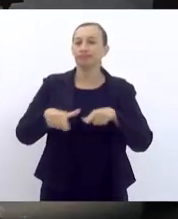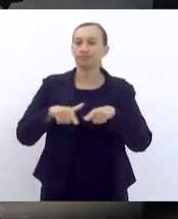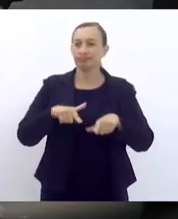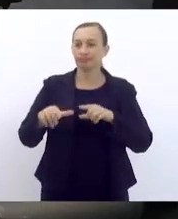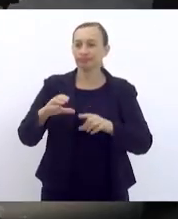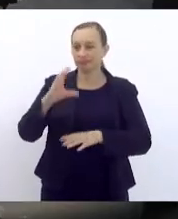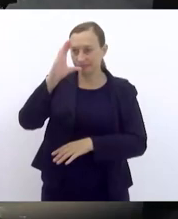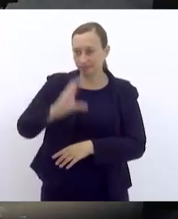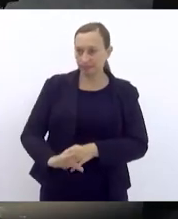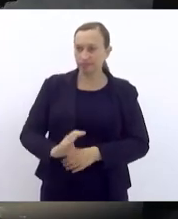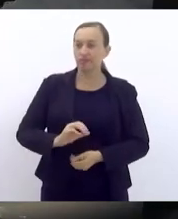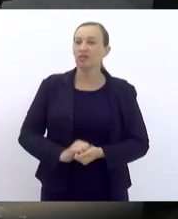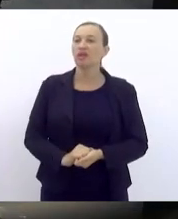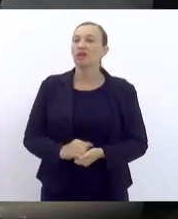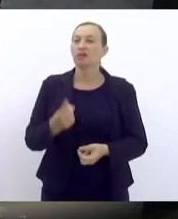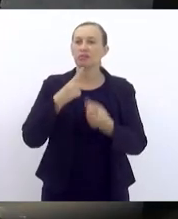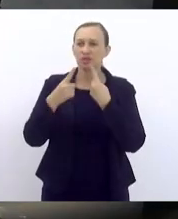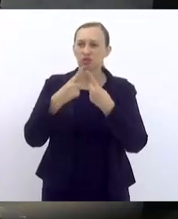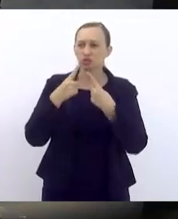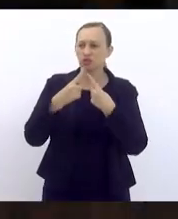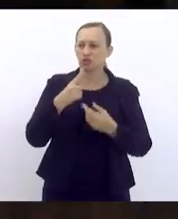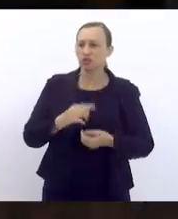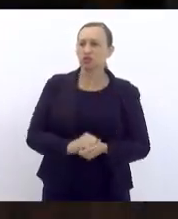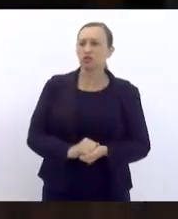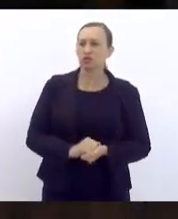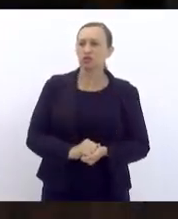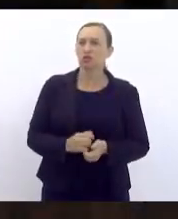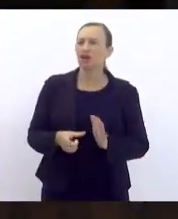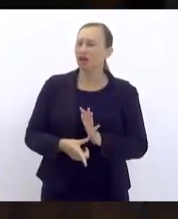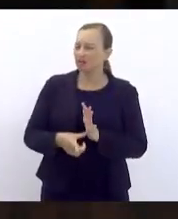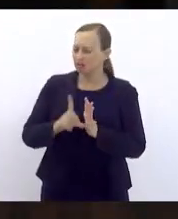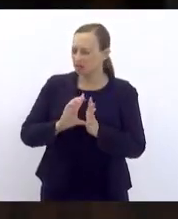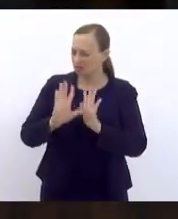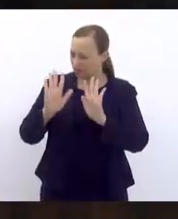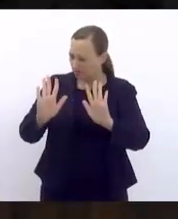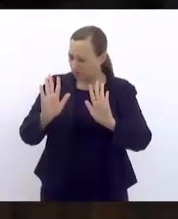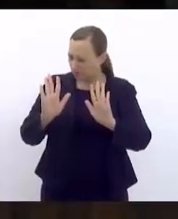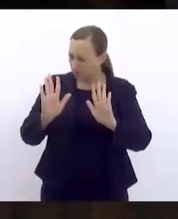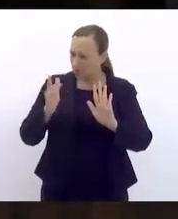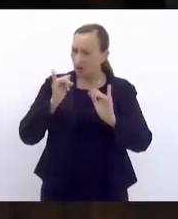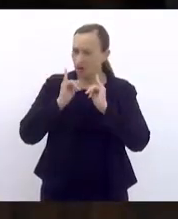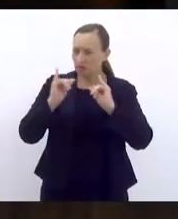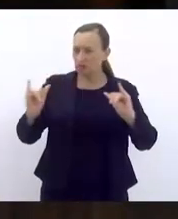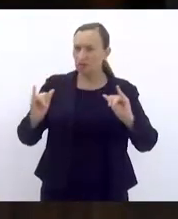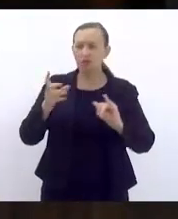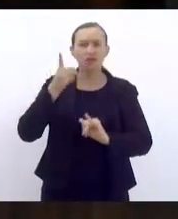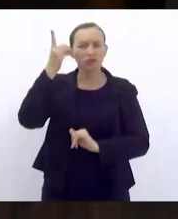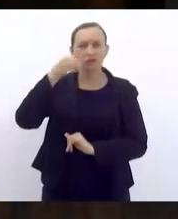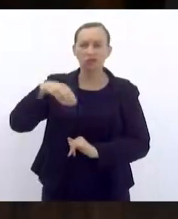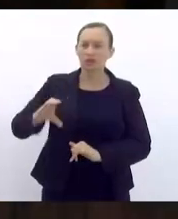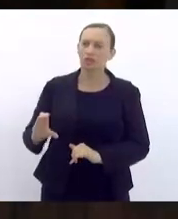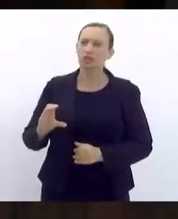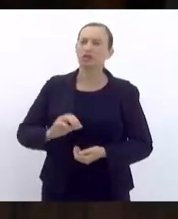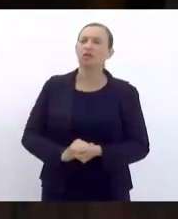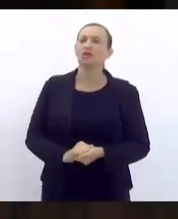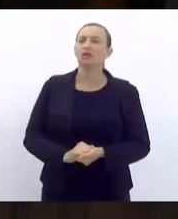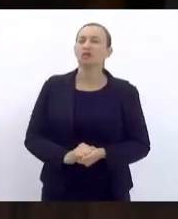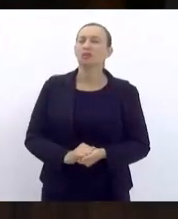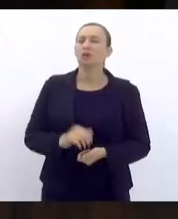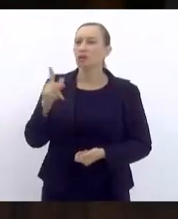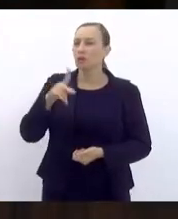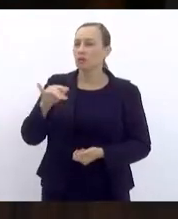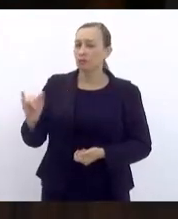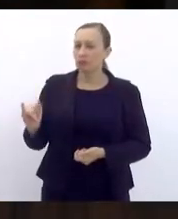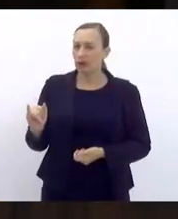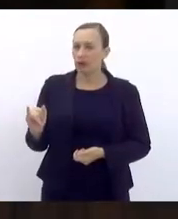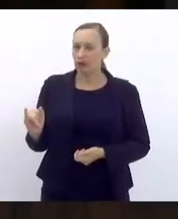Para discutir, antes, só fazer um anúncio, deputado Carlos Mink, o pai de